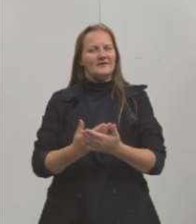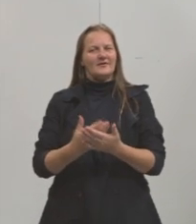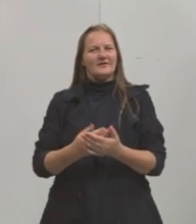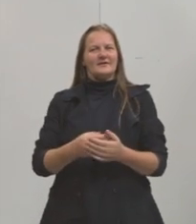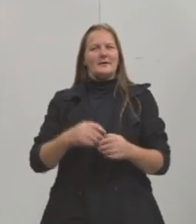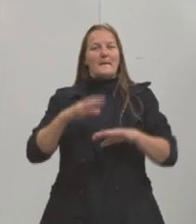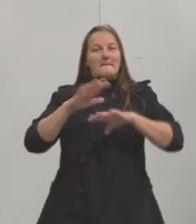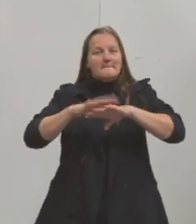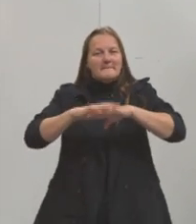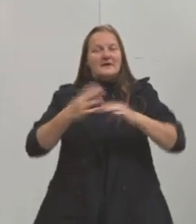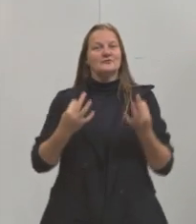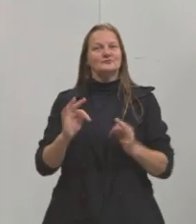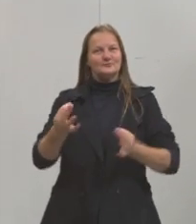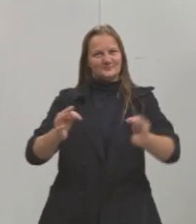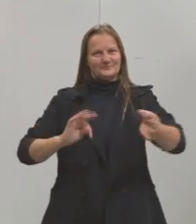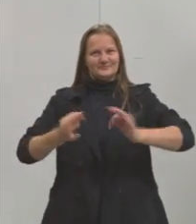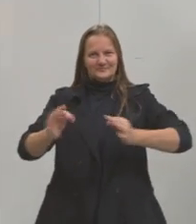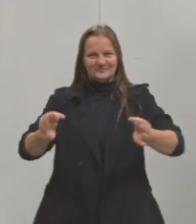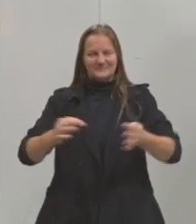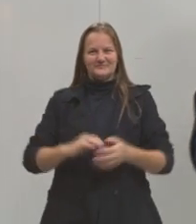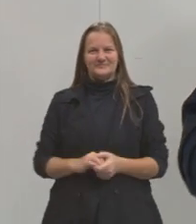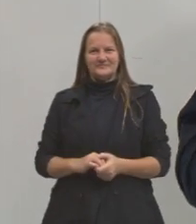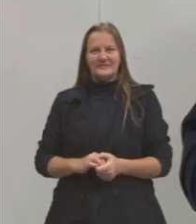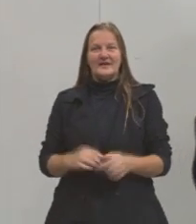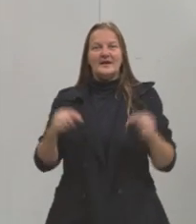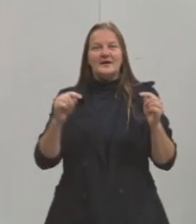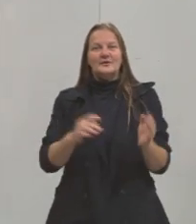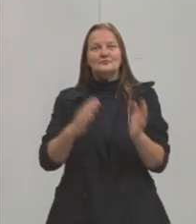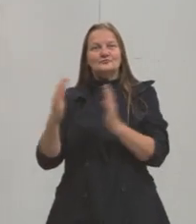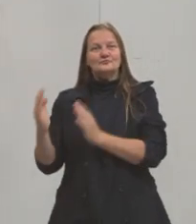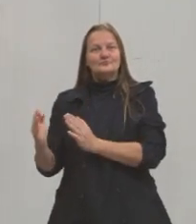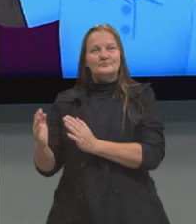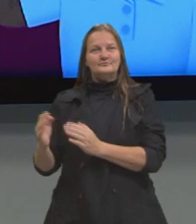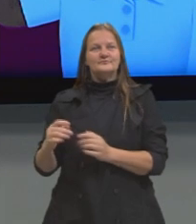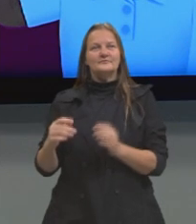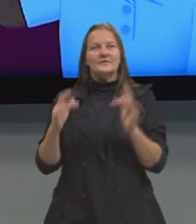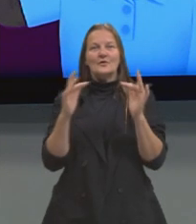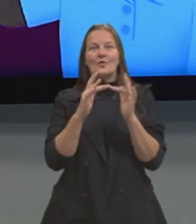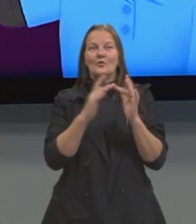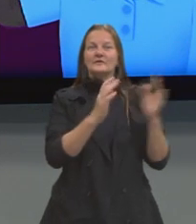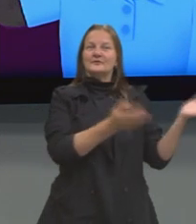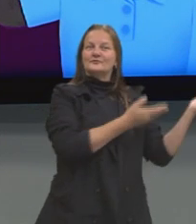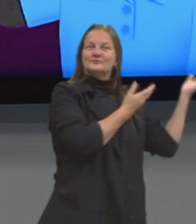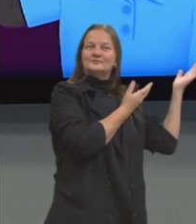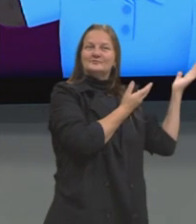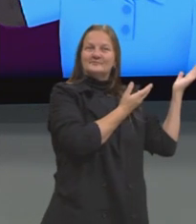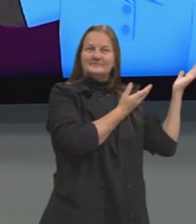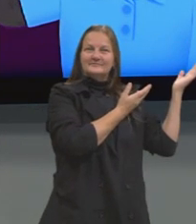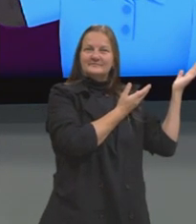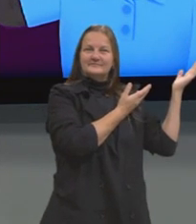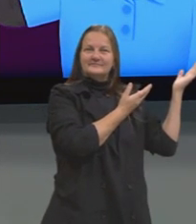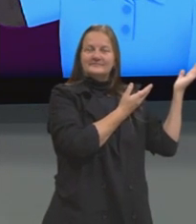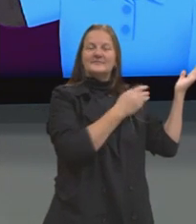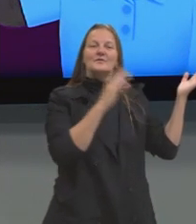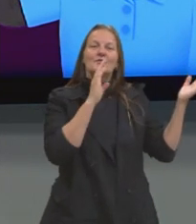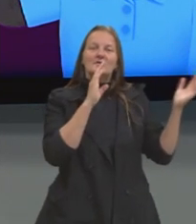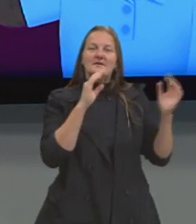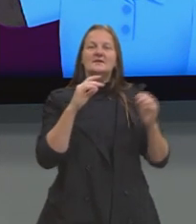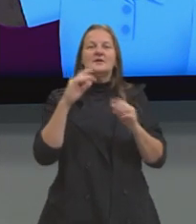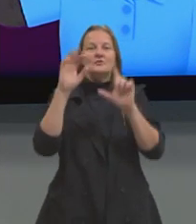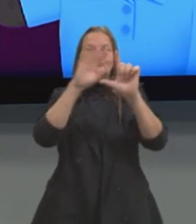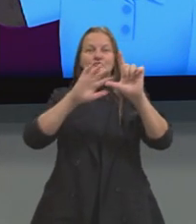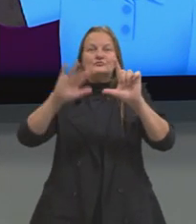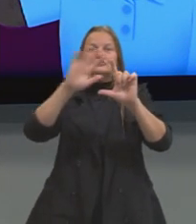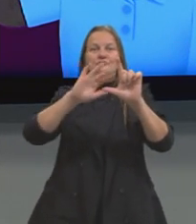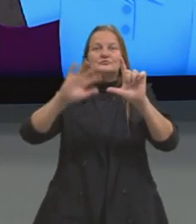matemática e suas tecnologias. Aqui ao lado, segue então, para quem quiser conhecer mais sobre o meu trabalho, o QR Code. Nesse